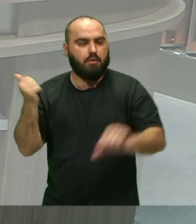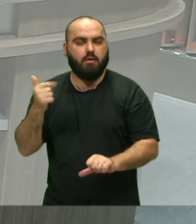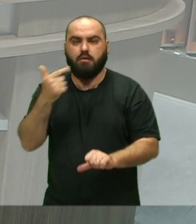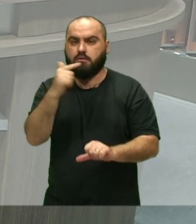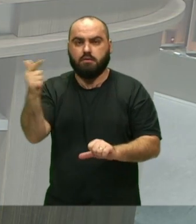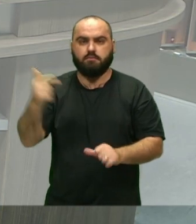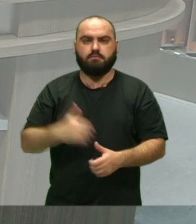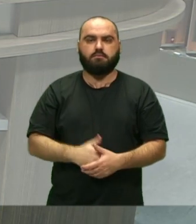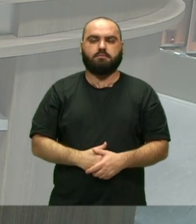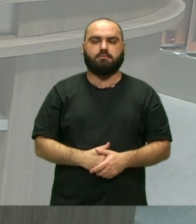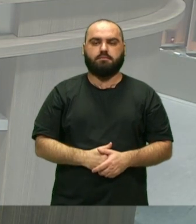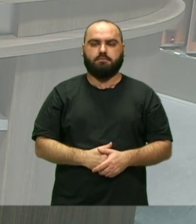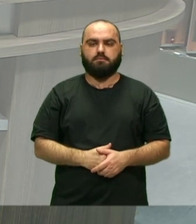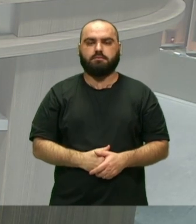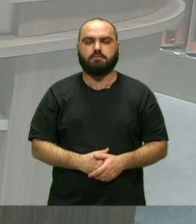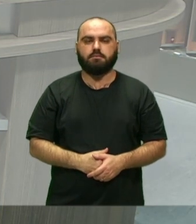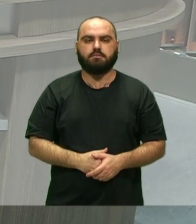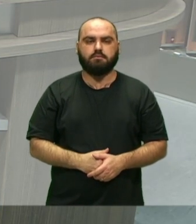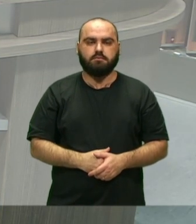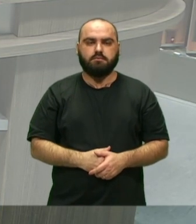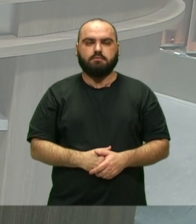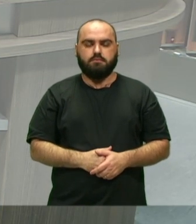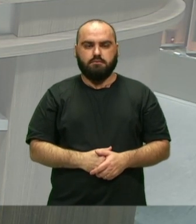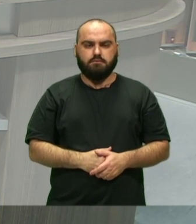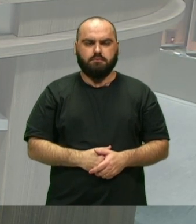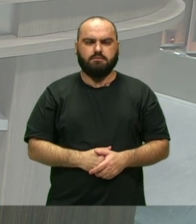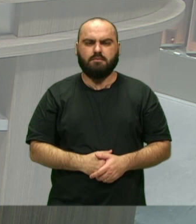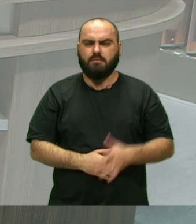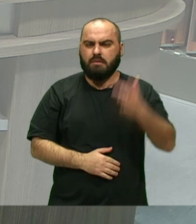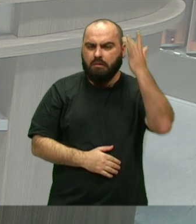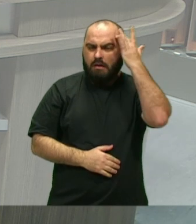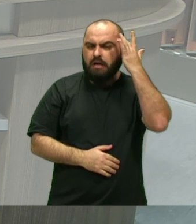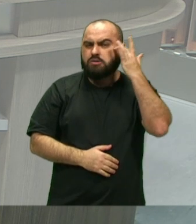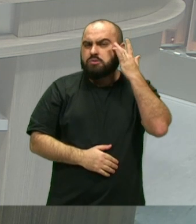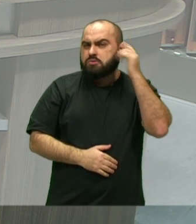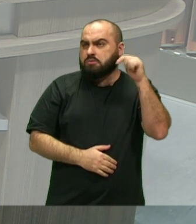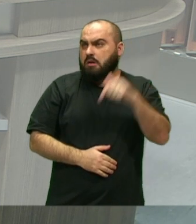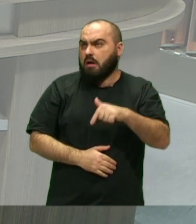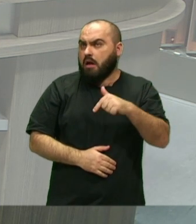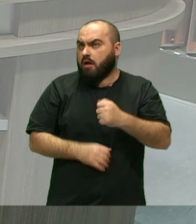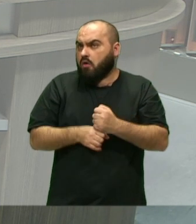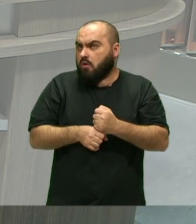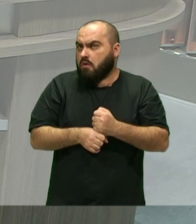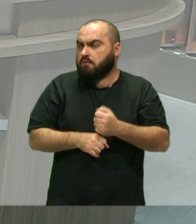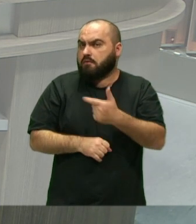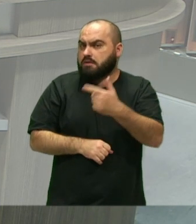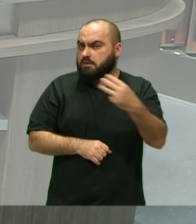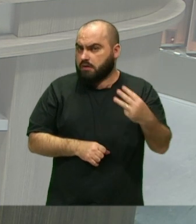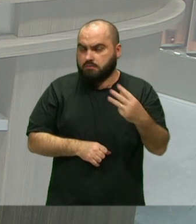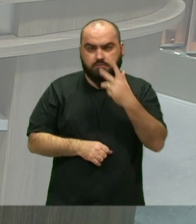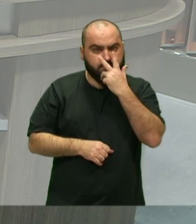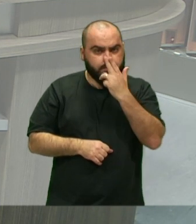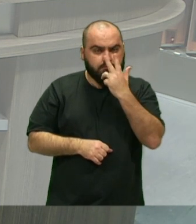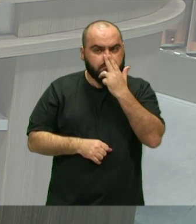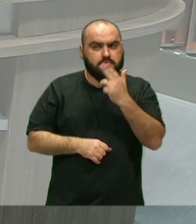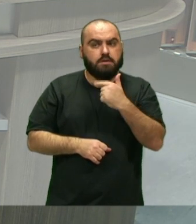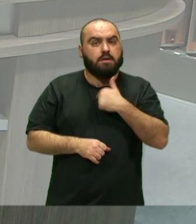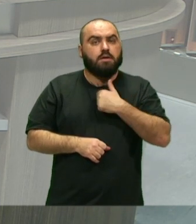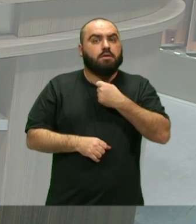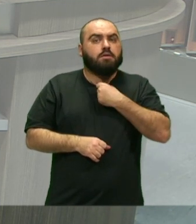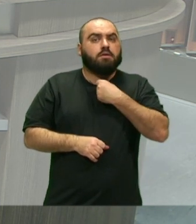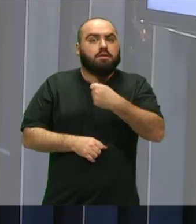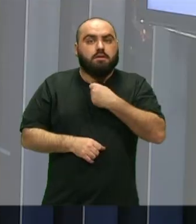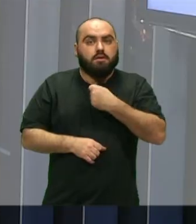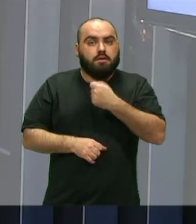Há pouco Tempo Acho que foi Ainda foi Acho que foi Agora em 2023 Eu entrevistei Num outro